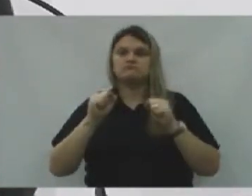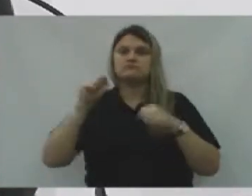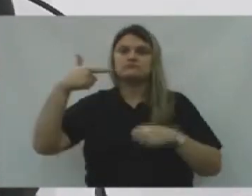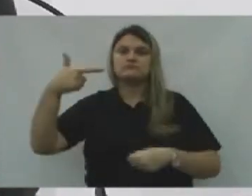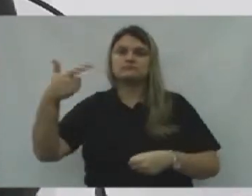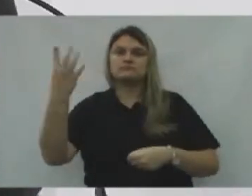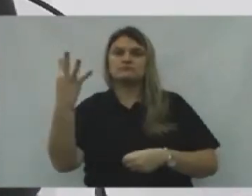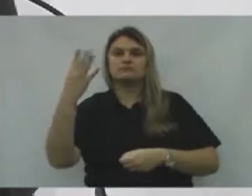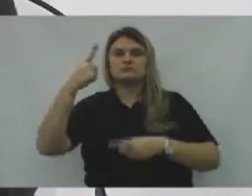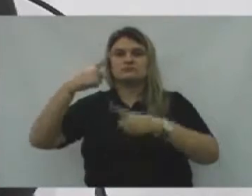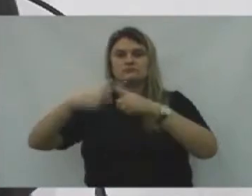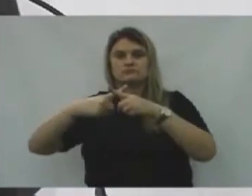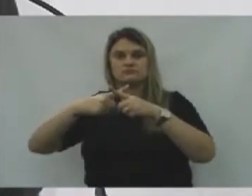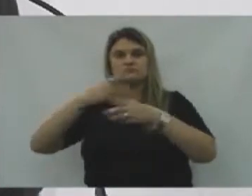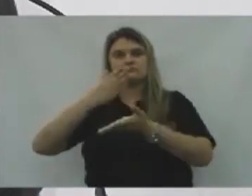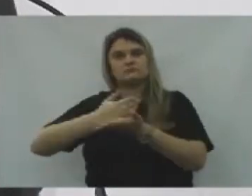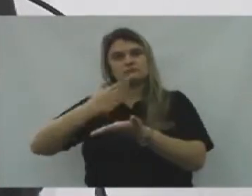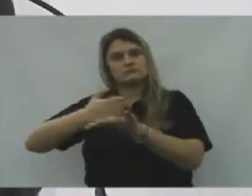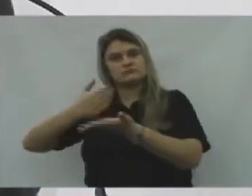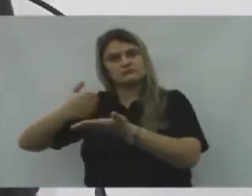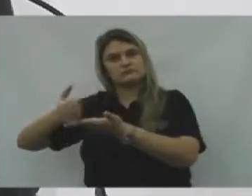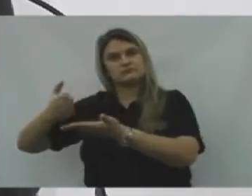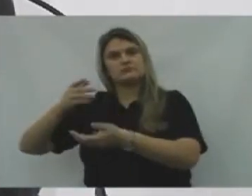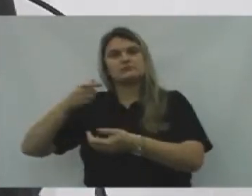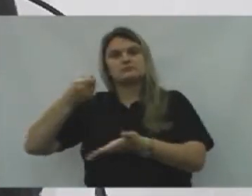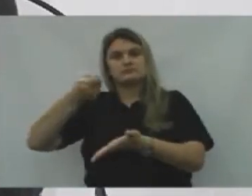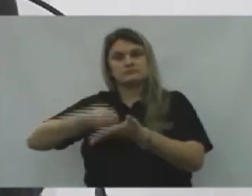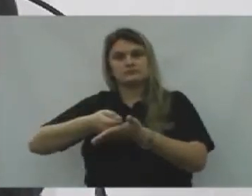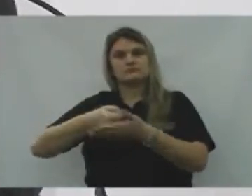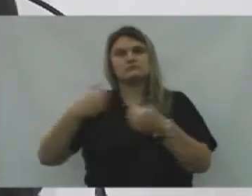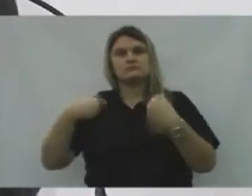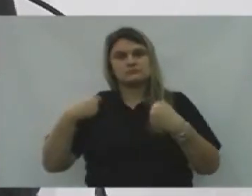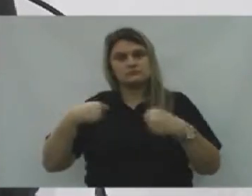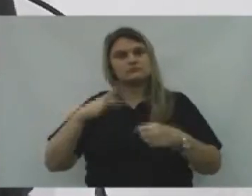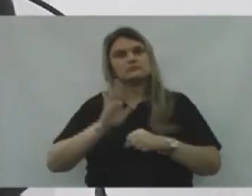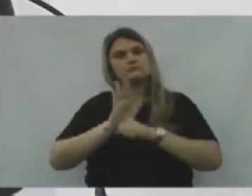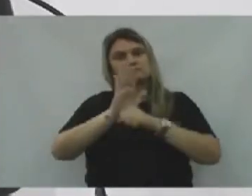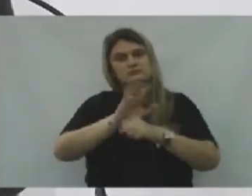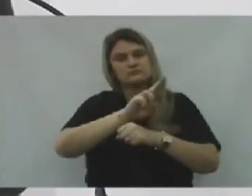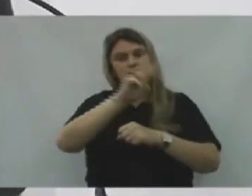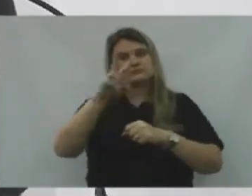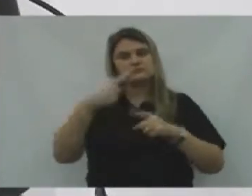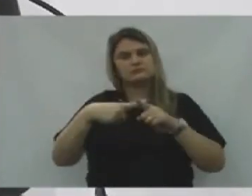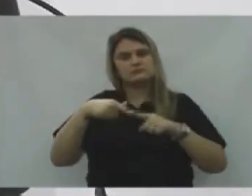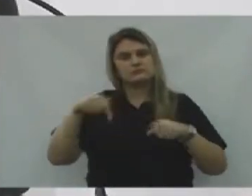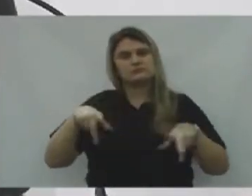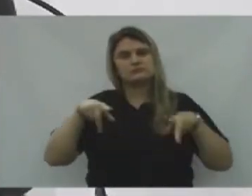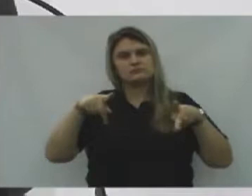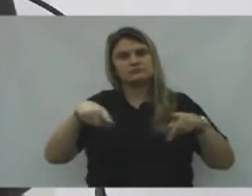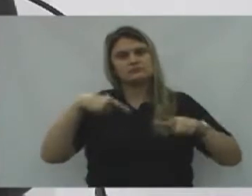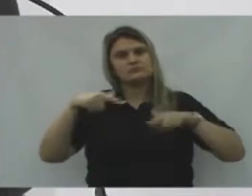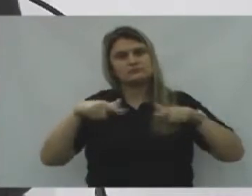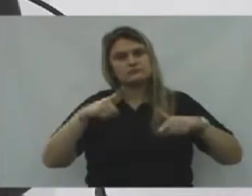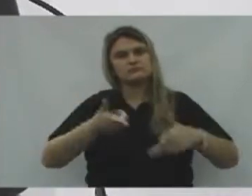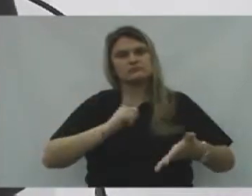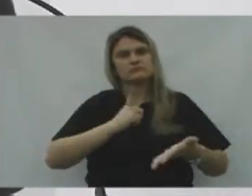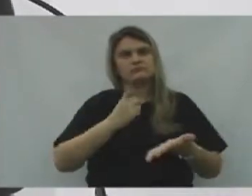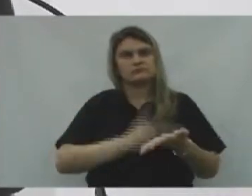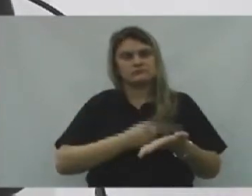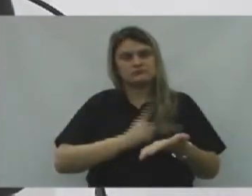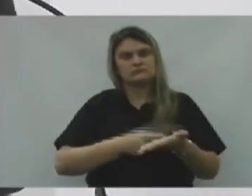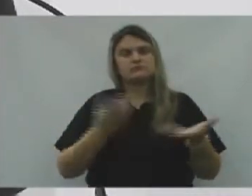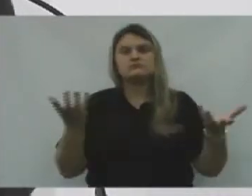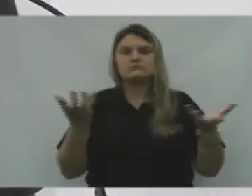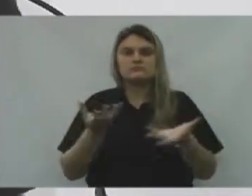Optamos por parcelar e ajudar a União da Vitória, Nós sabemos que temos aqui um povo trabalhador, Dedicado, Que